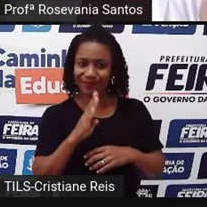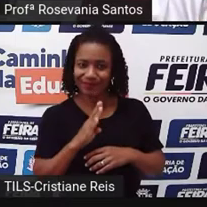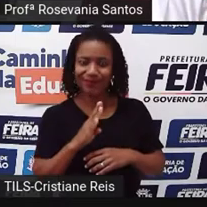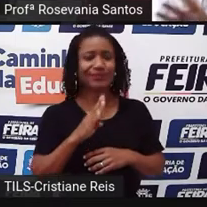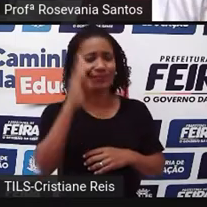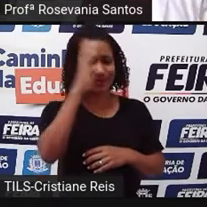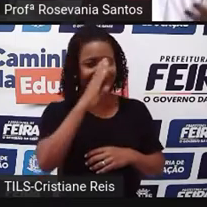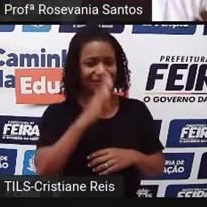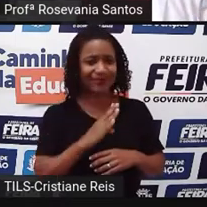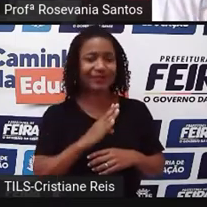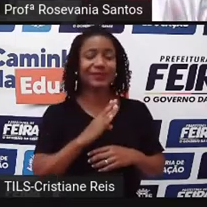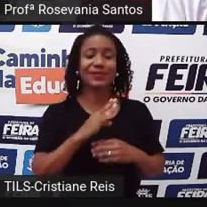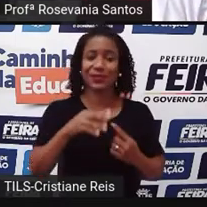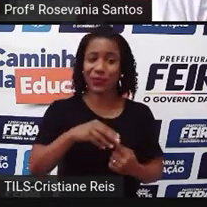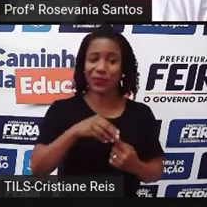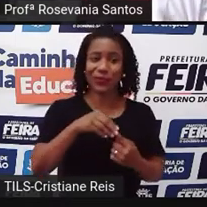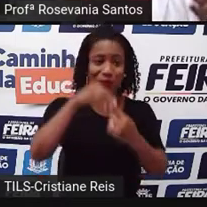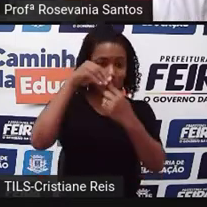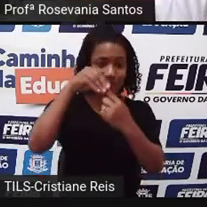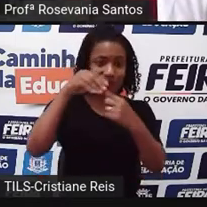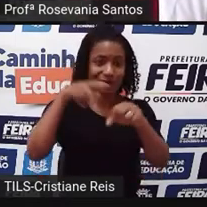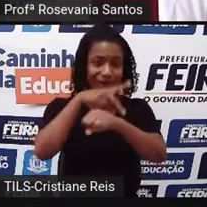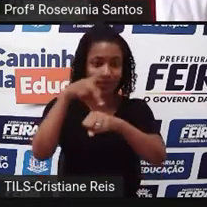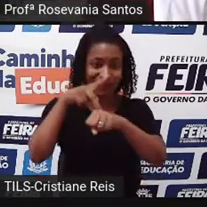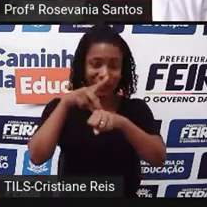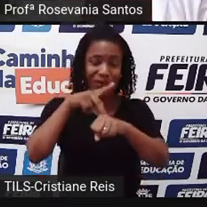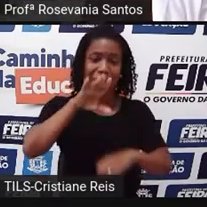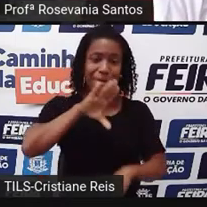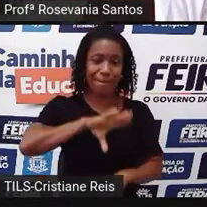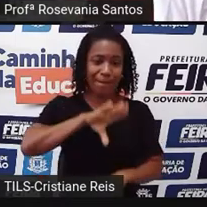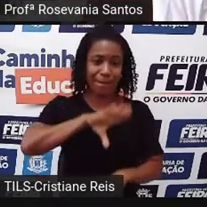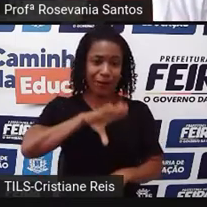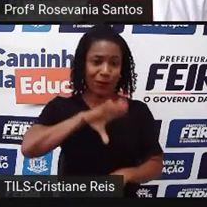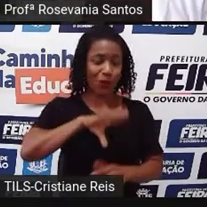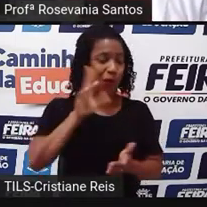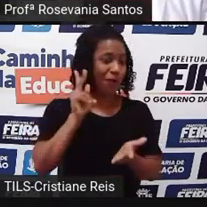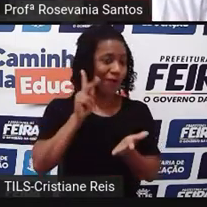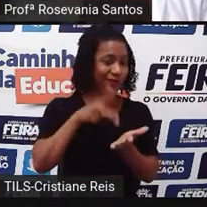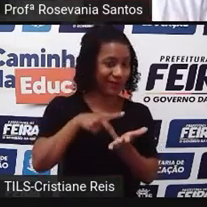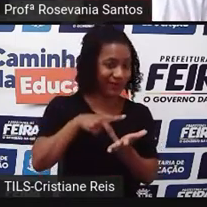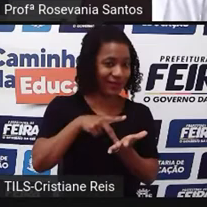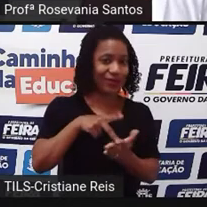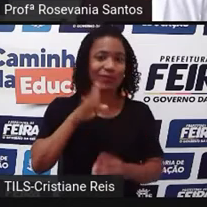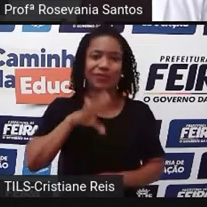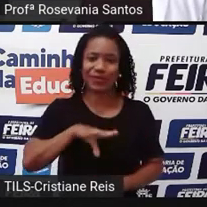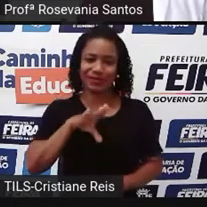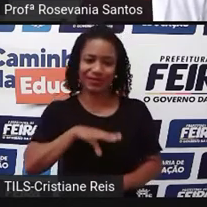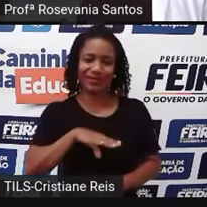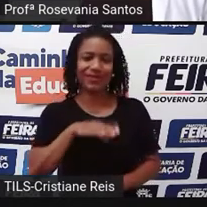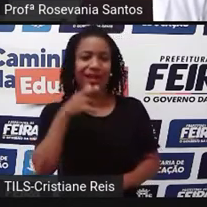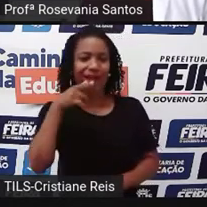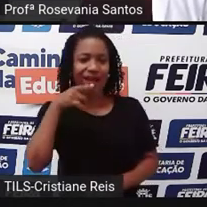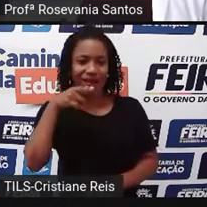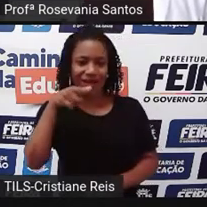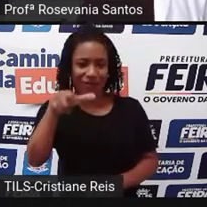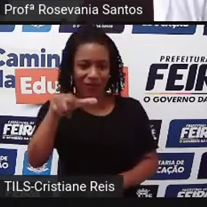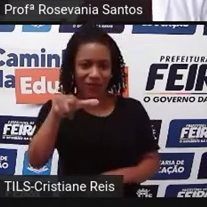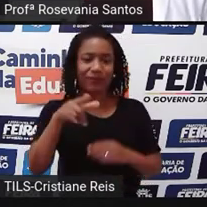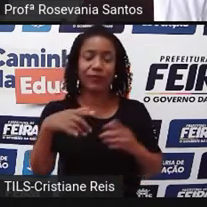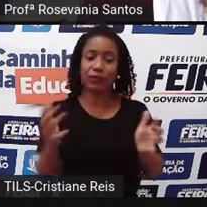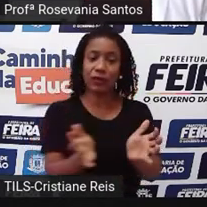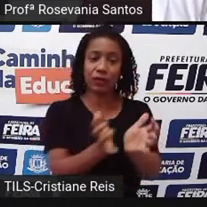considerado o único país, né? Com língua portuguesa, né? Oficial, bora dizer assim. Além dos grupos